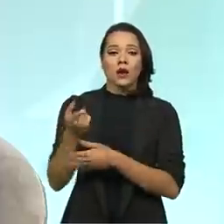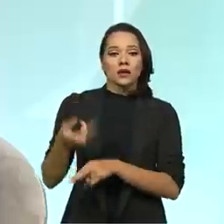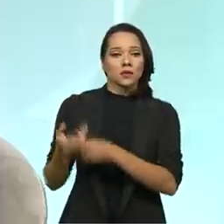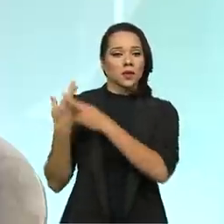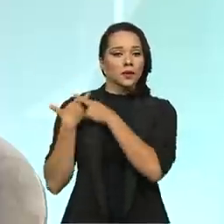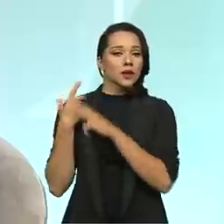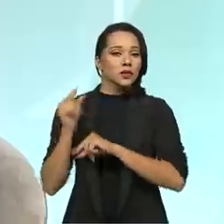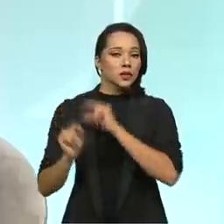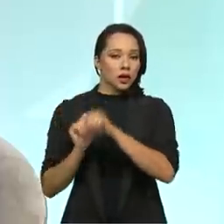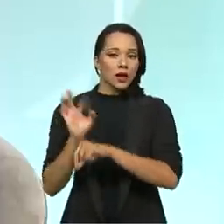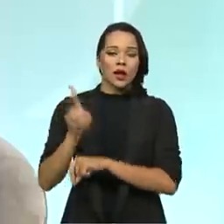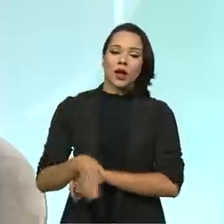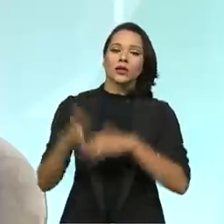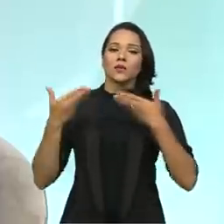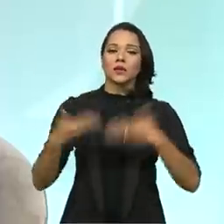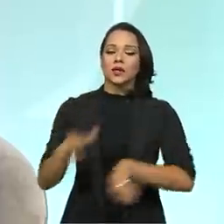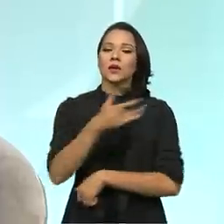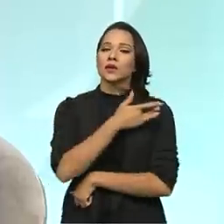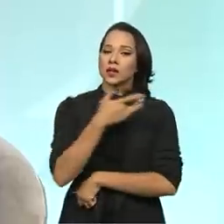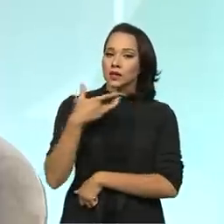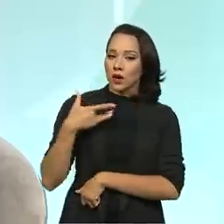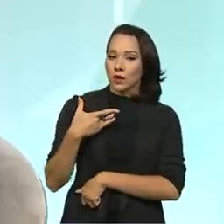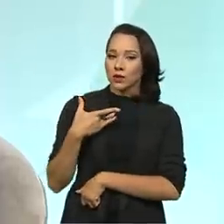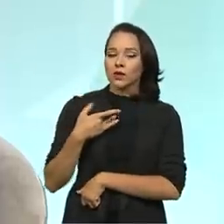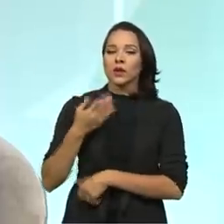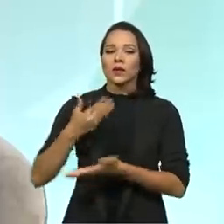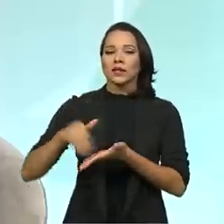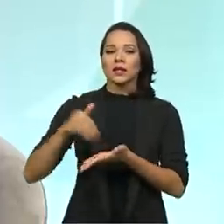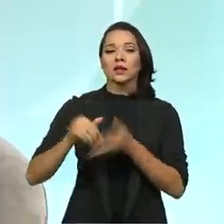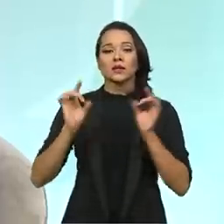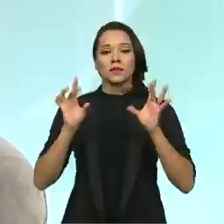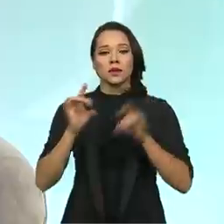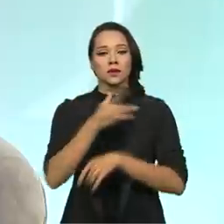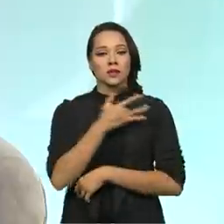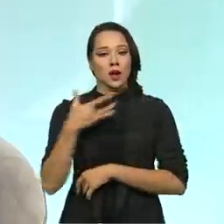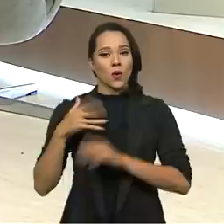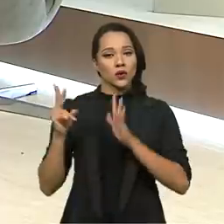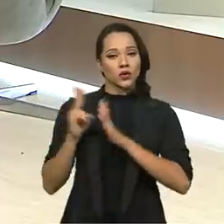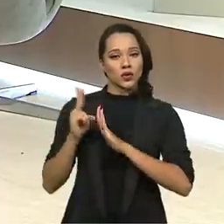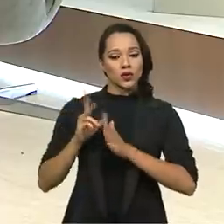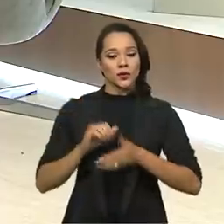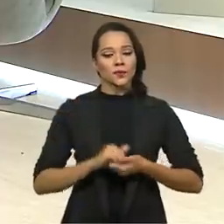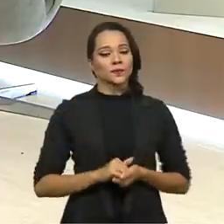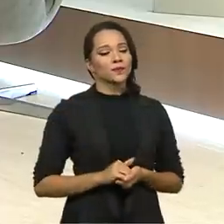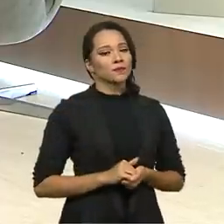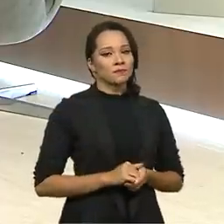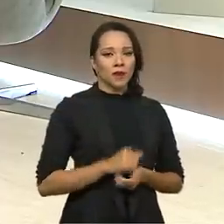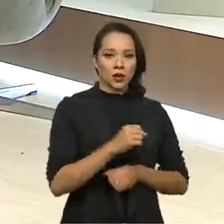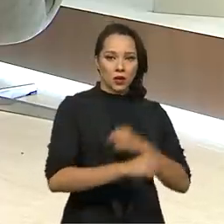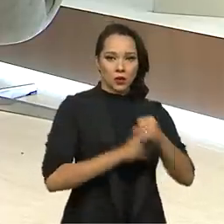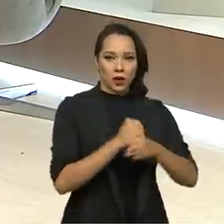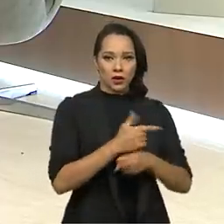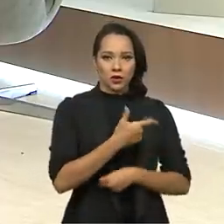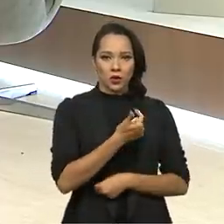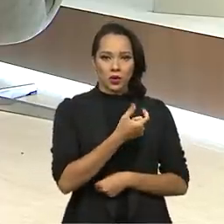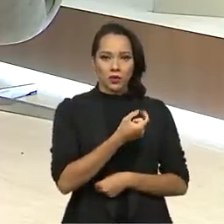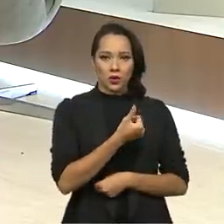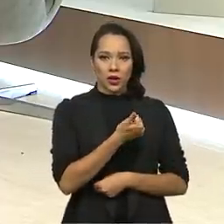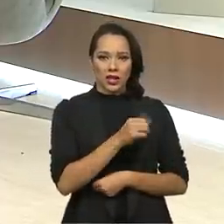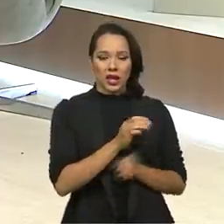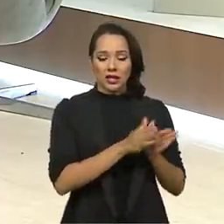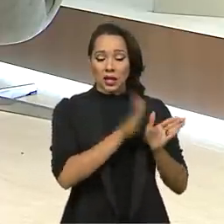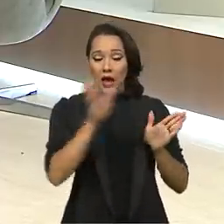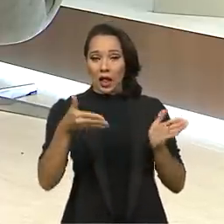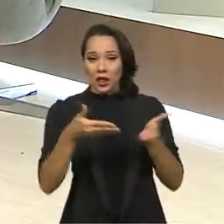responsabilidade do Ministério da Saúde por meio da Secretaria Especial de Saúde Indígena. Secretário, de 2010 para cá, quais são os